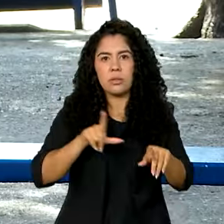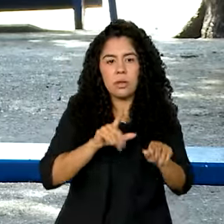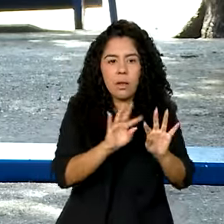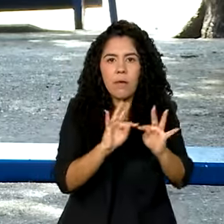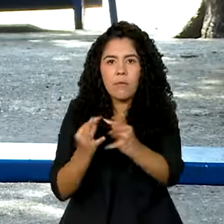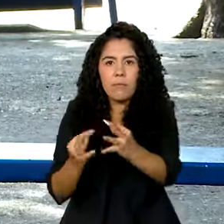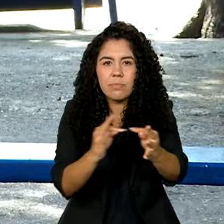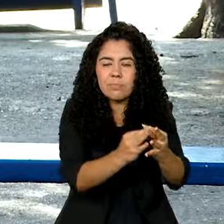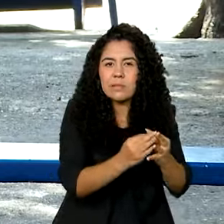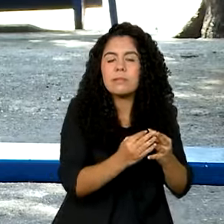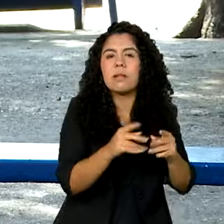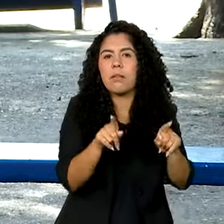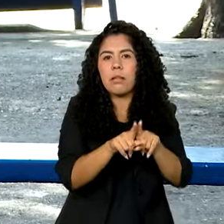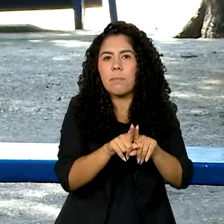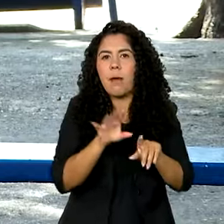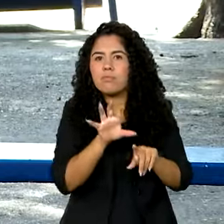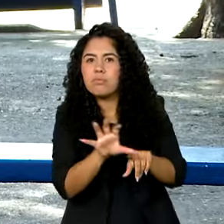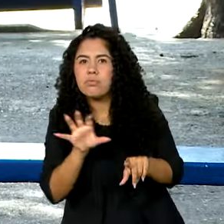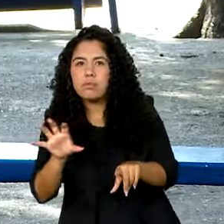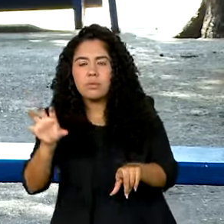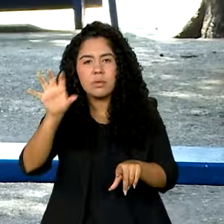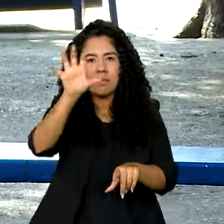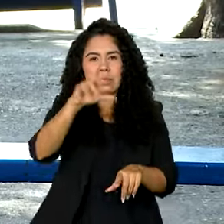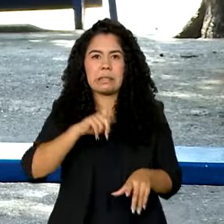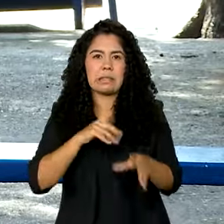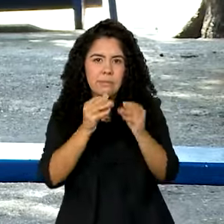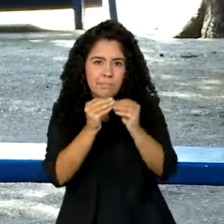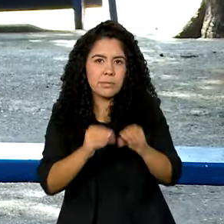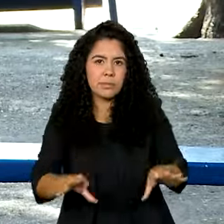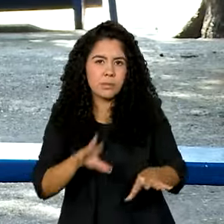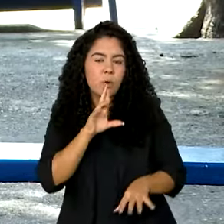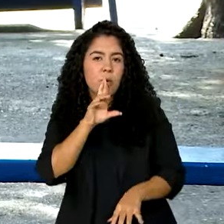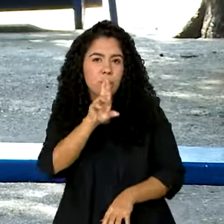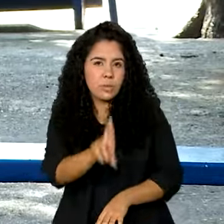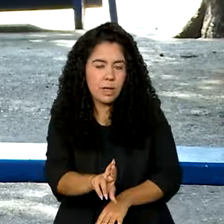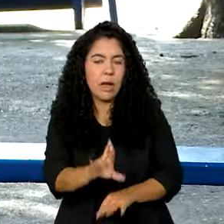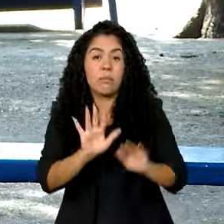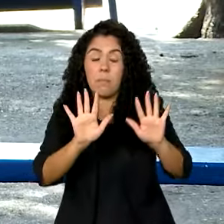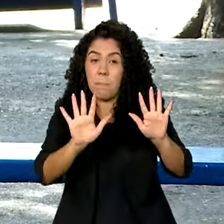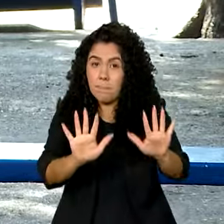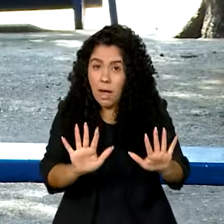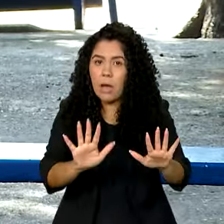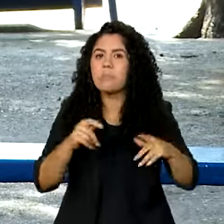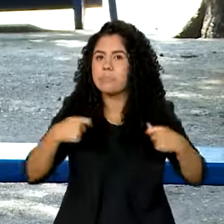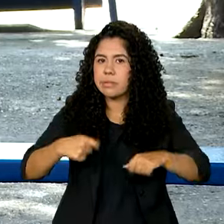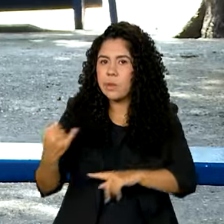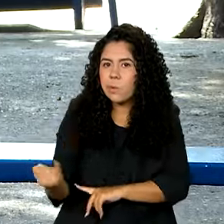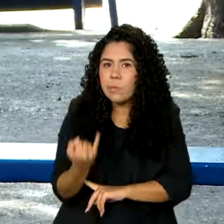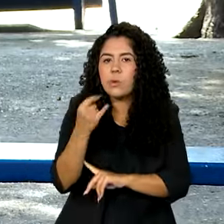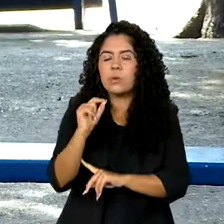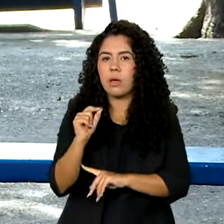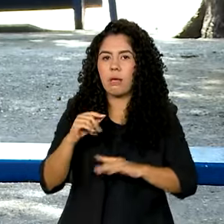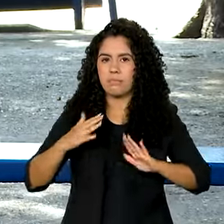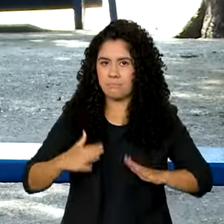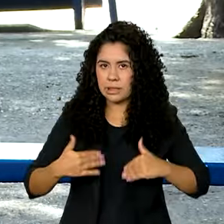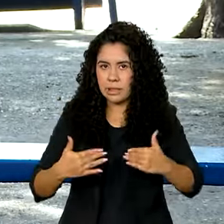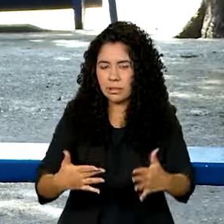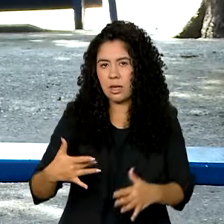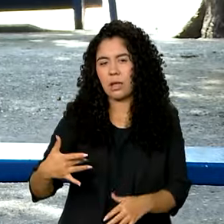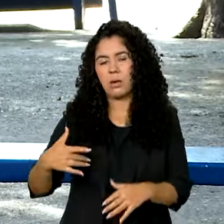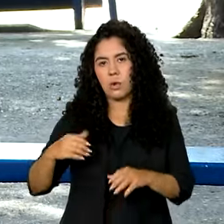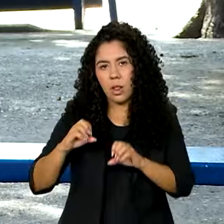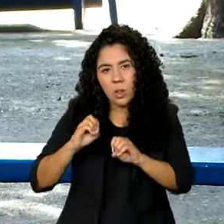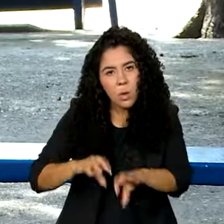regionais também impactaram nessa avaliação, o que reforça a importância do Ministério da Educação